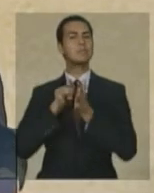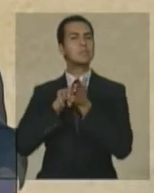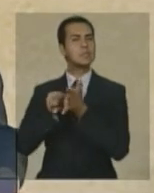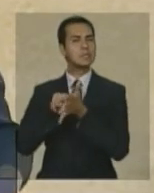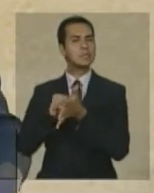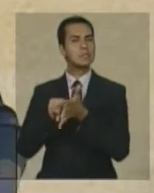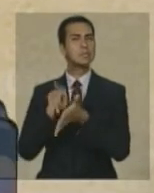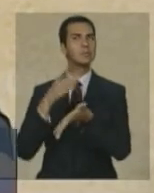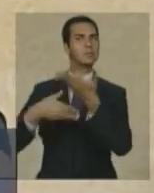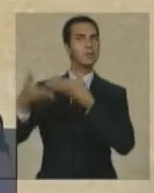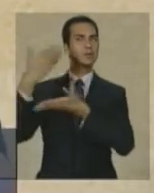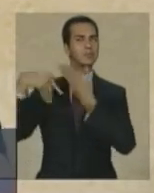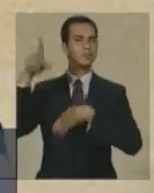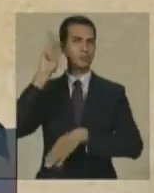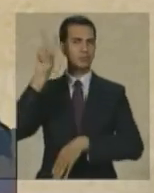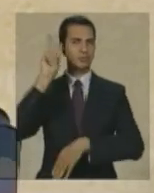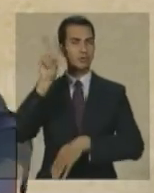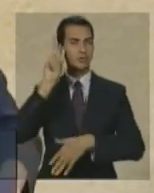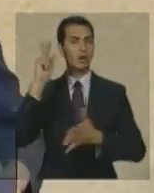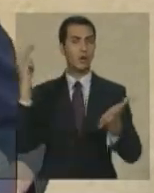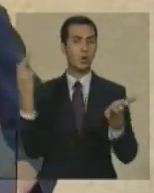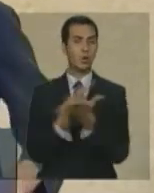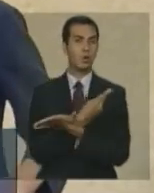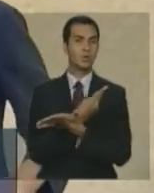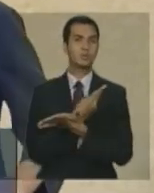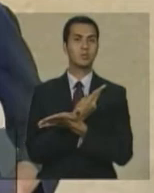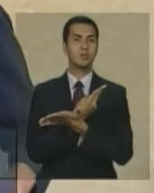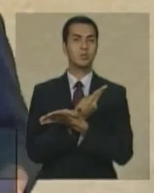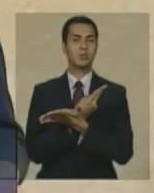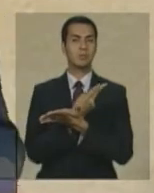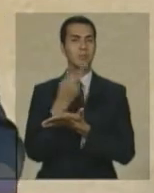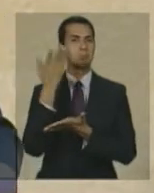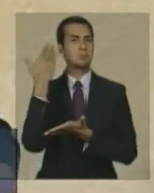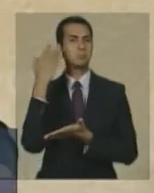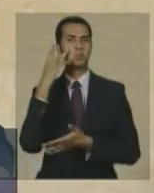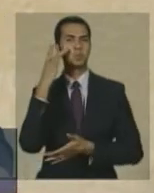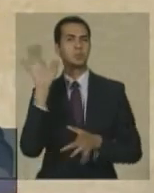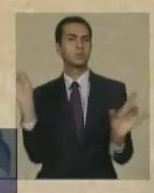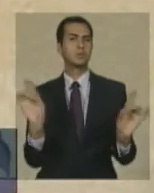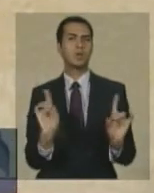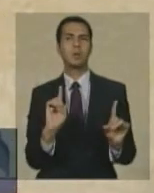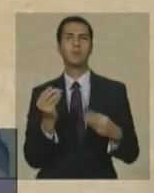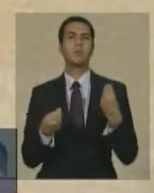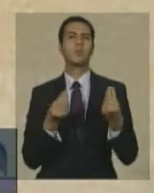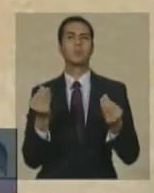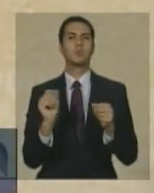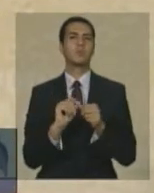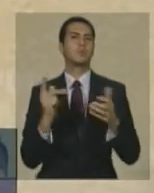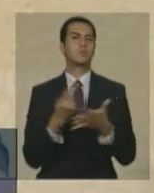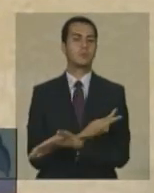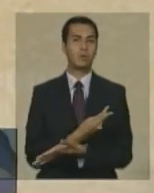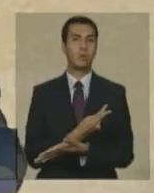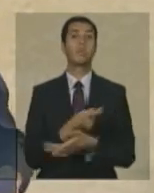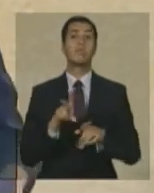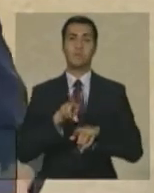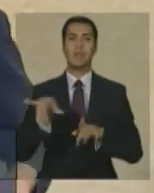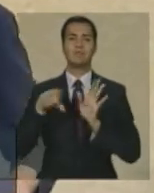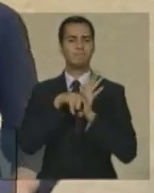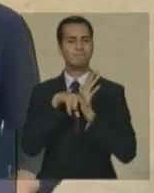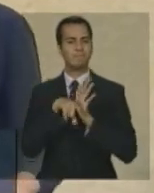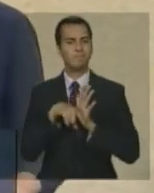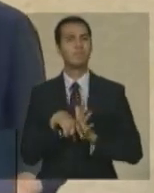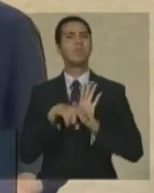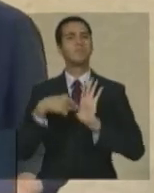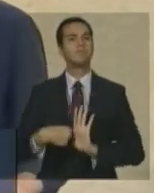que a sociedade precisa e deve conhecer são momentos